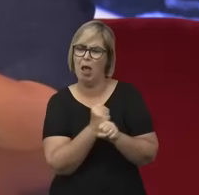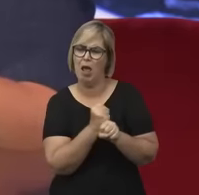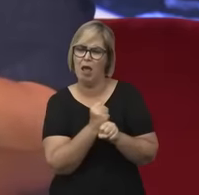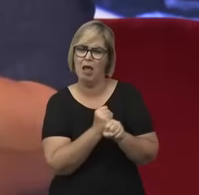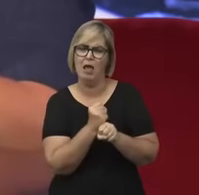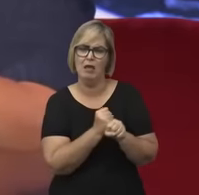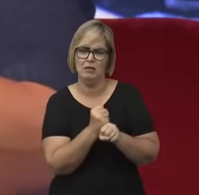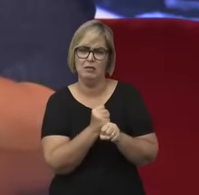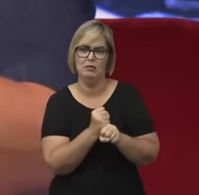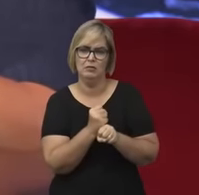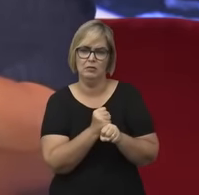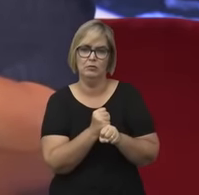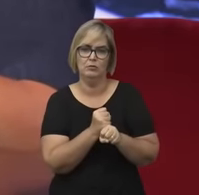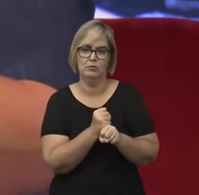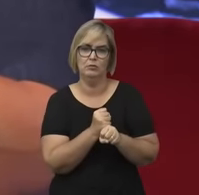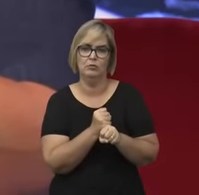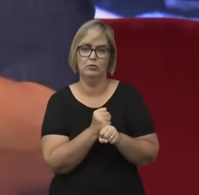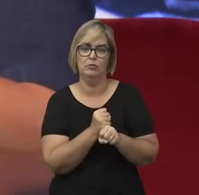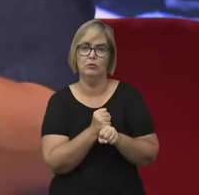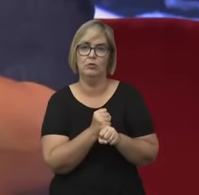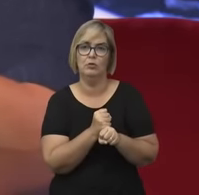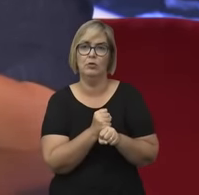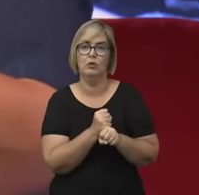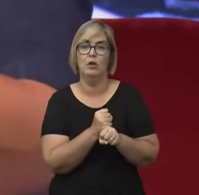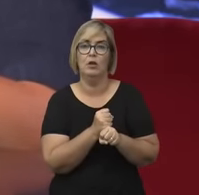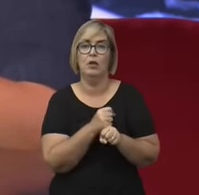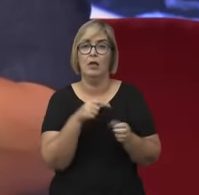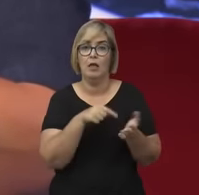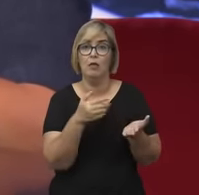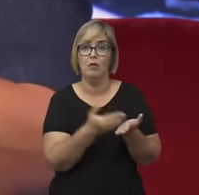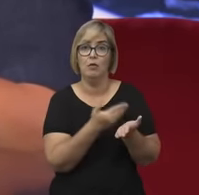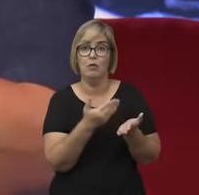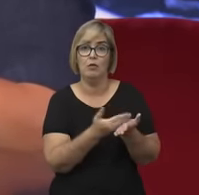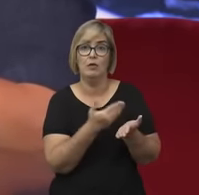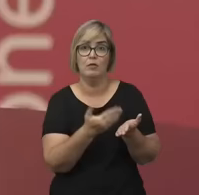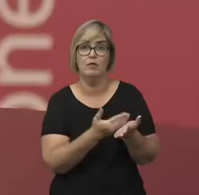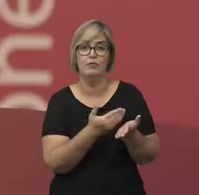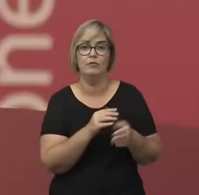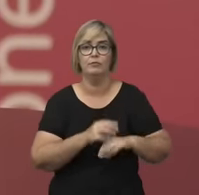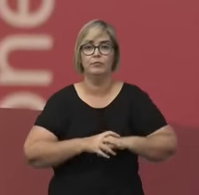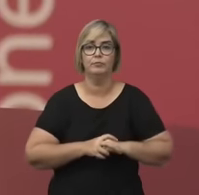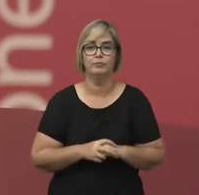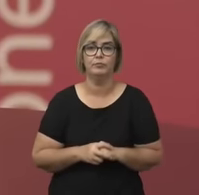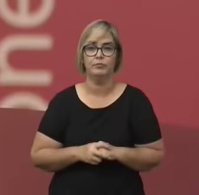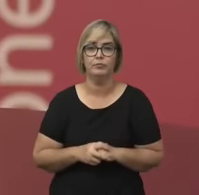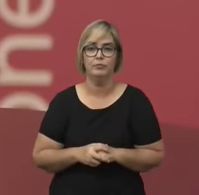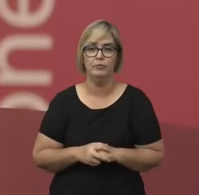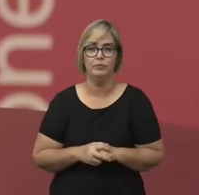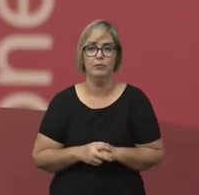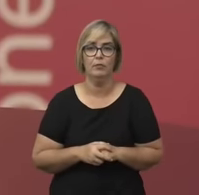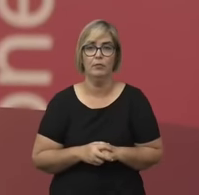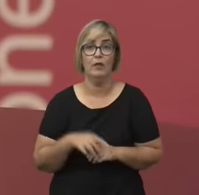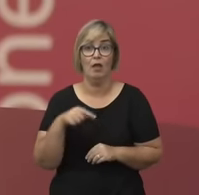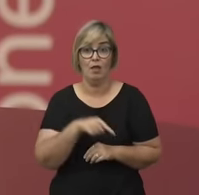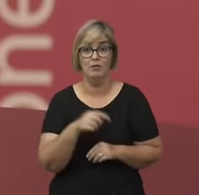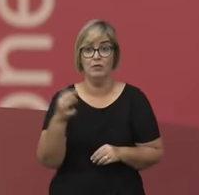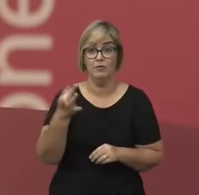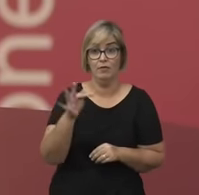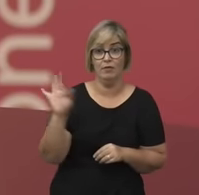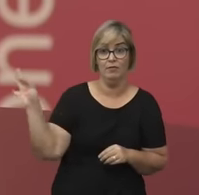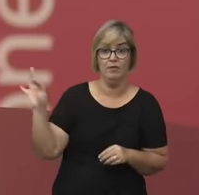durante praticamente dois séculos, foi considerado como sendo um livro de Mary Wollstonecraft. Esse livro, em francês, é